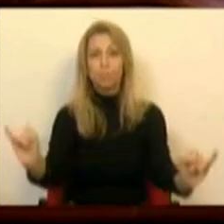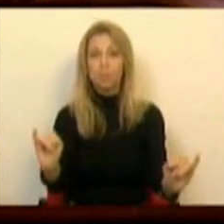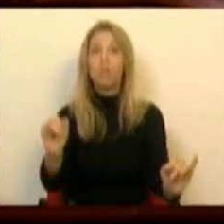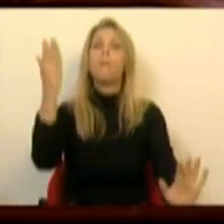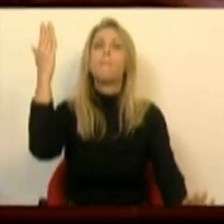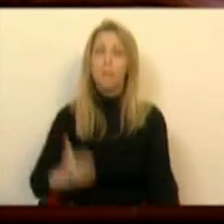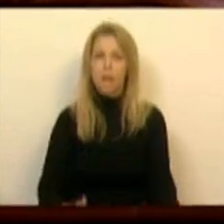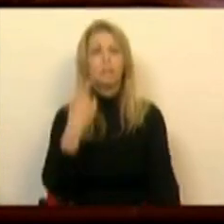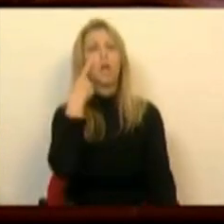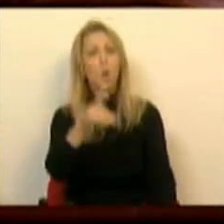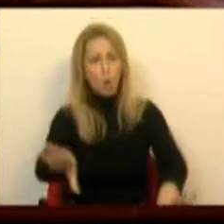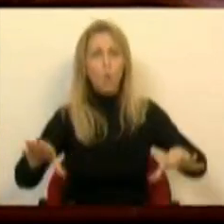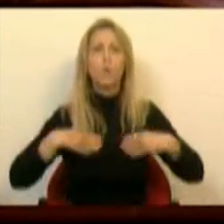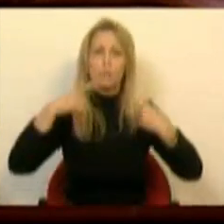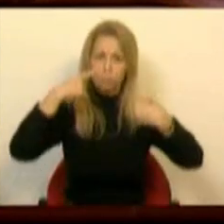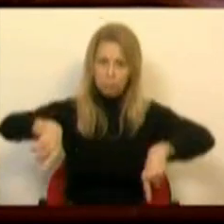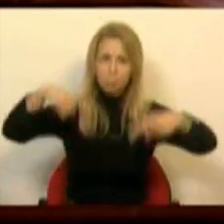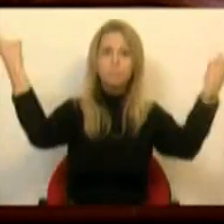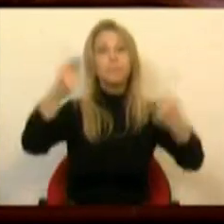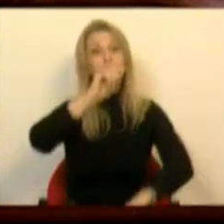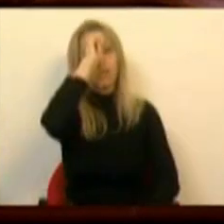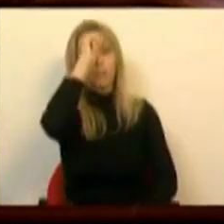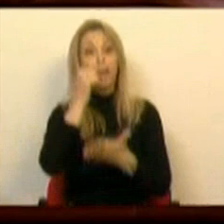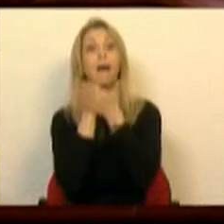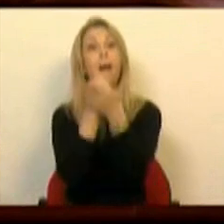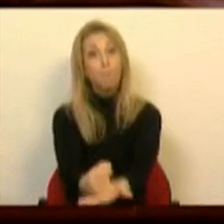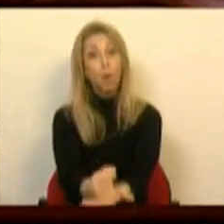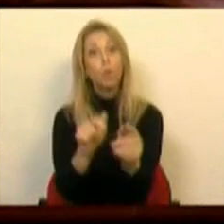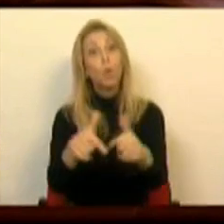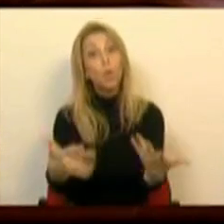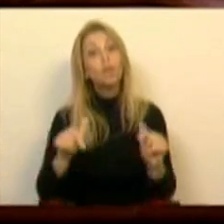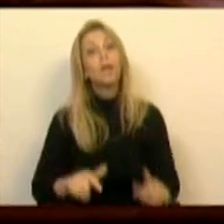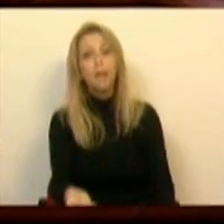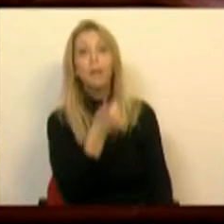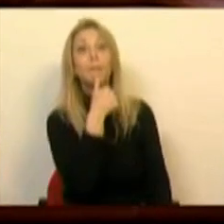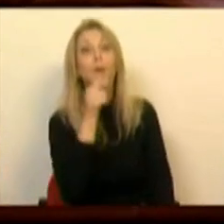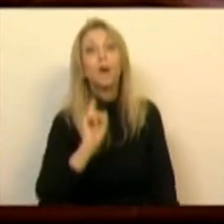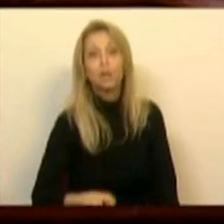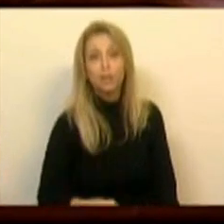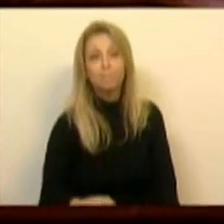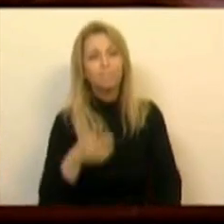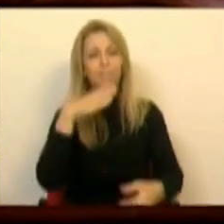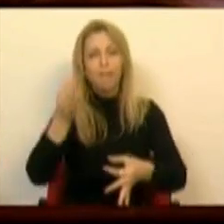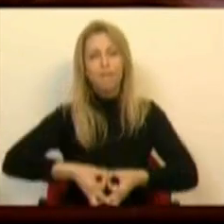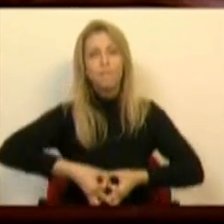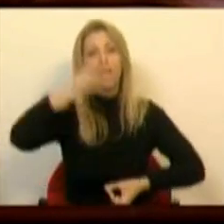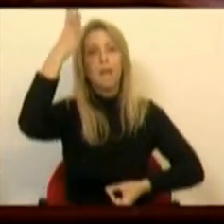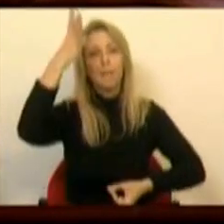o reconhecimento, consideração e apoio. E aquilo que hoje aqui estamos a fazer é, finalmente,